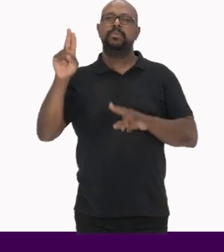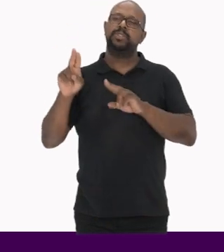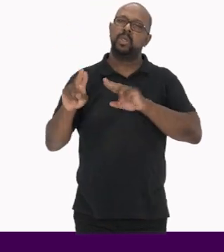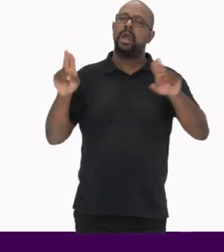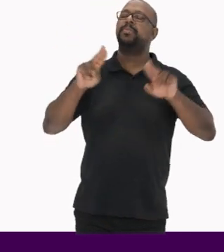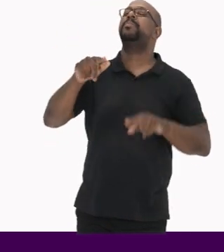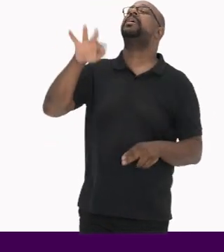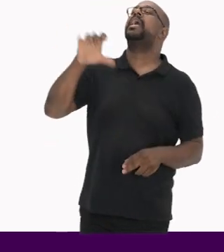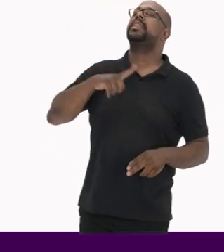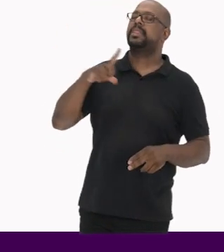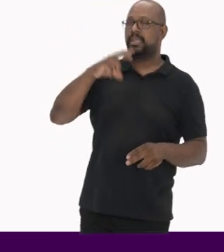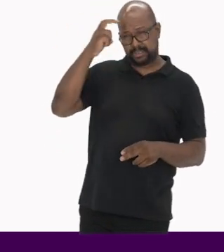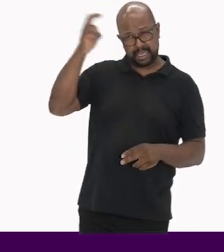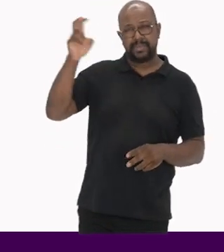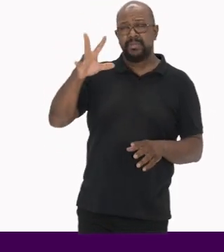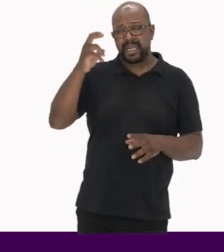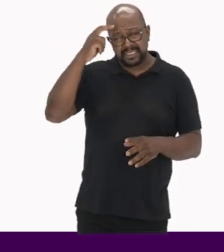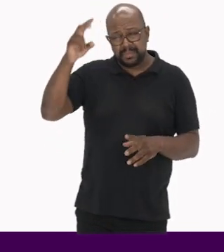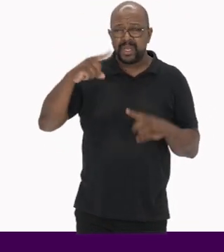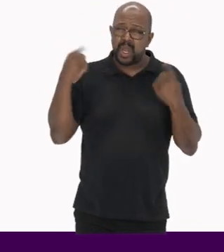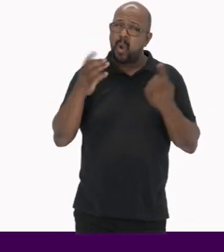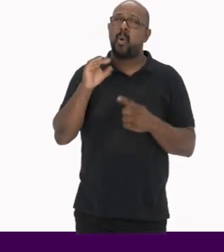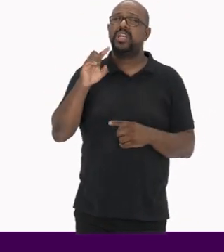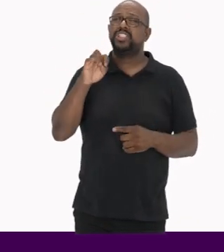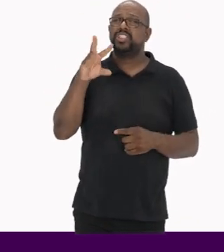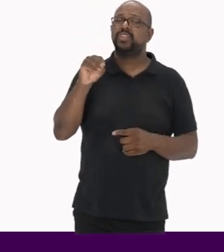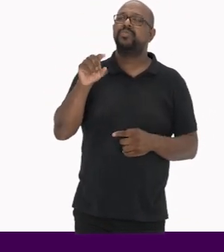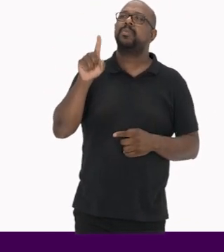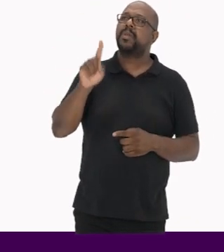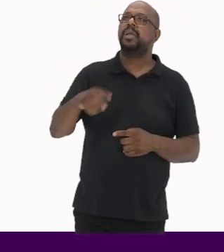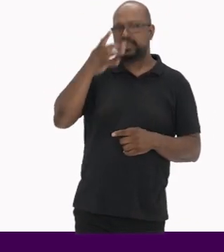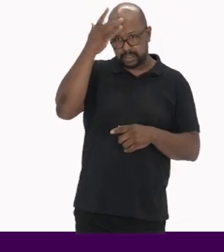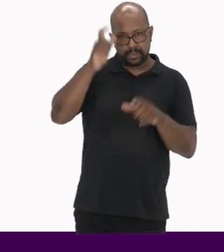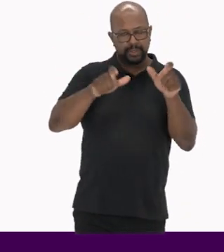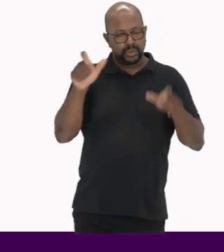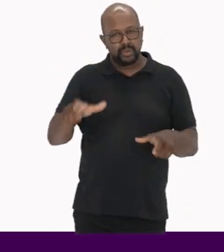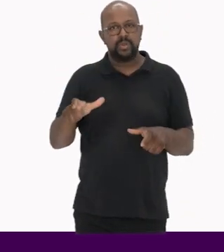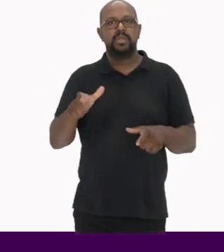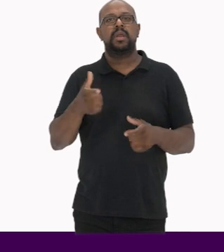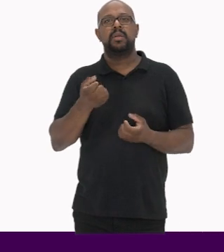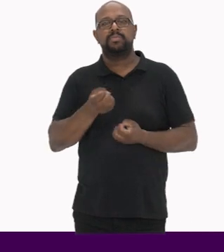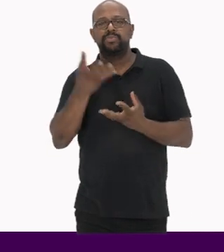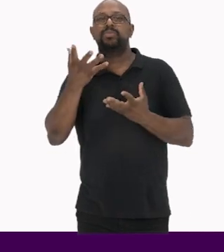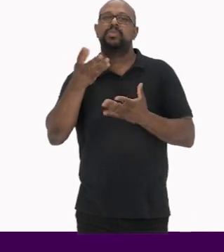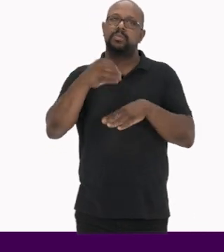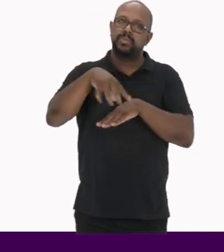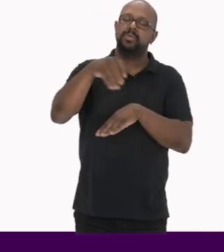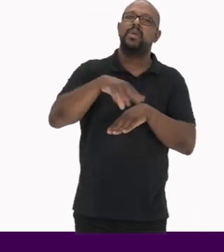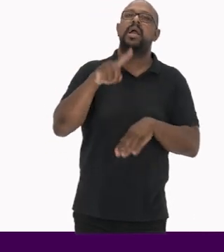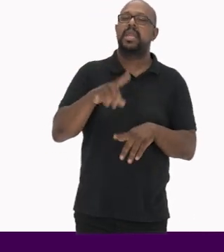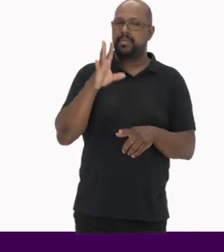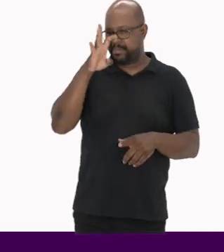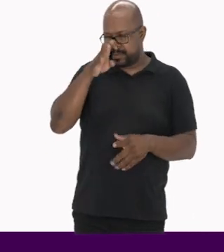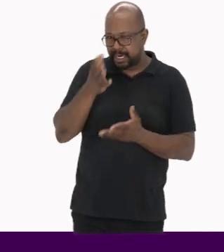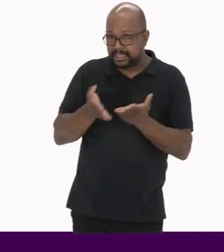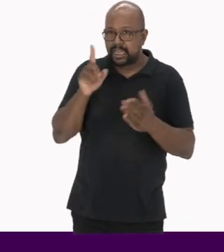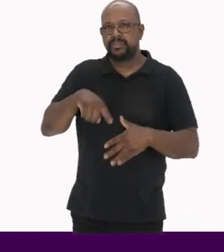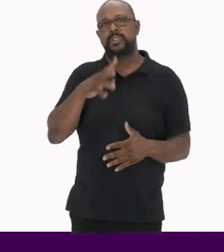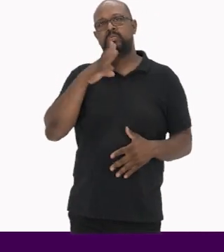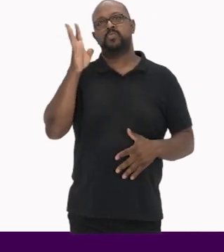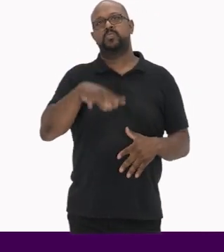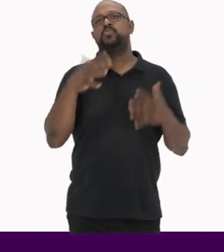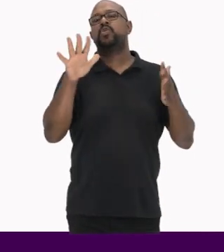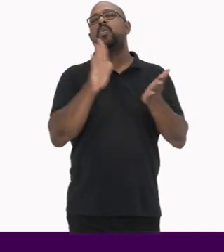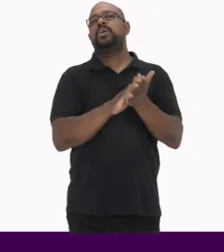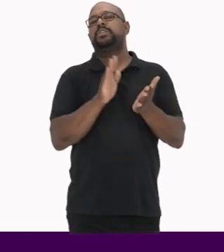detentores dos saberes Ainda que seja um saber coletivo do grupo São pessoas que o produzem, transmitem e preservam Isso é um